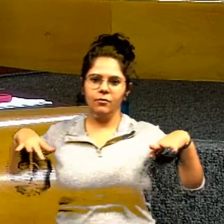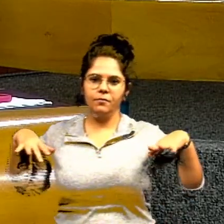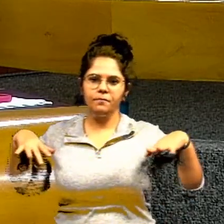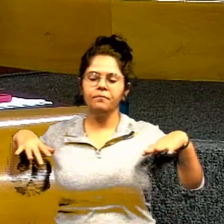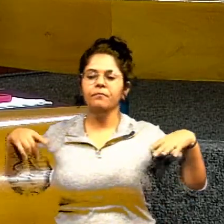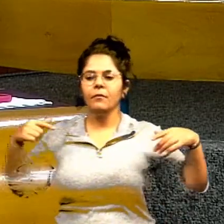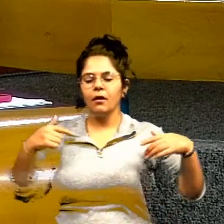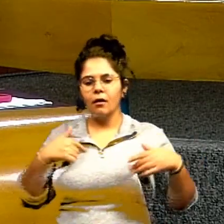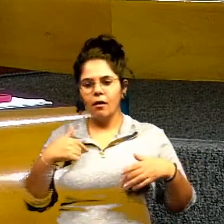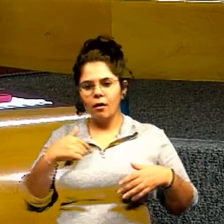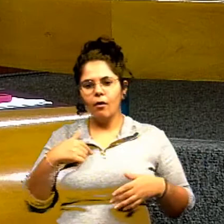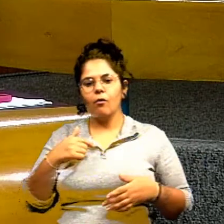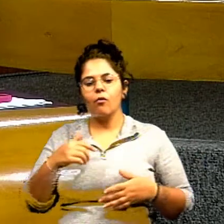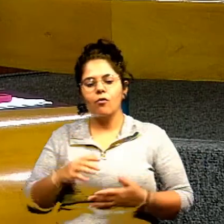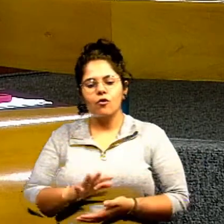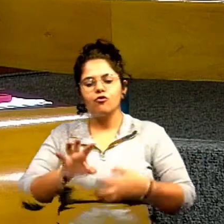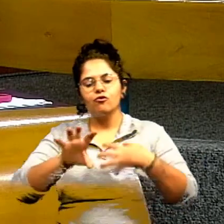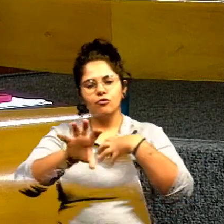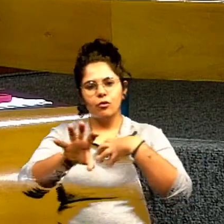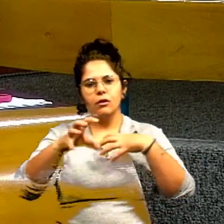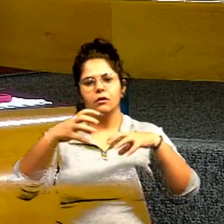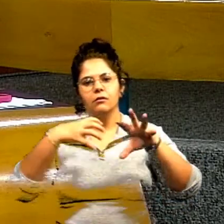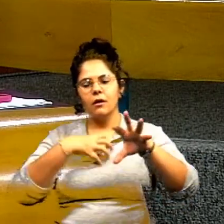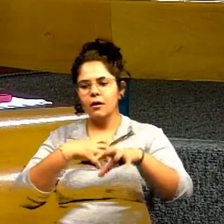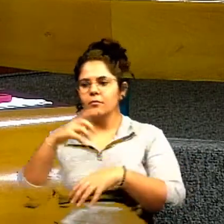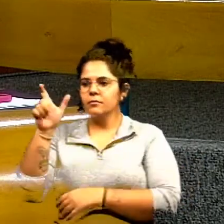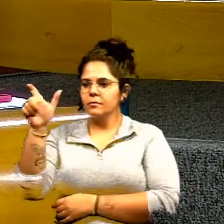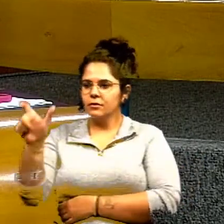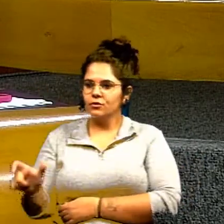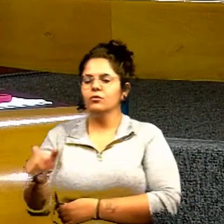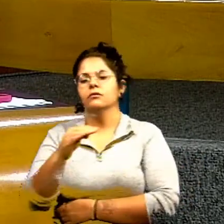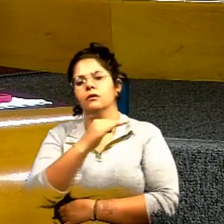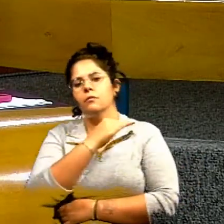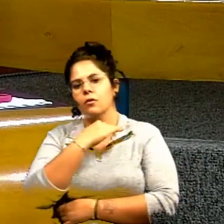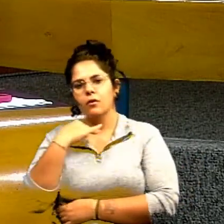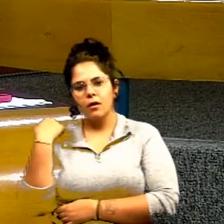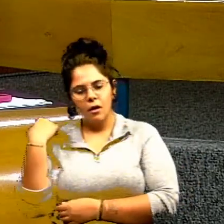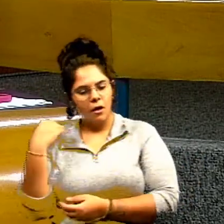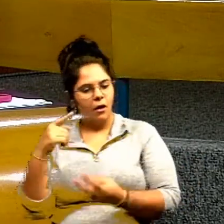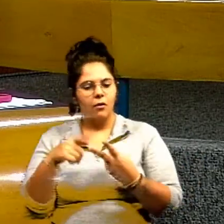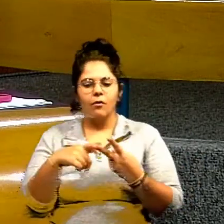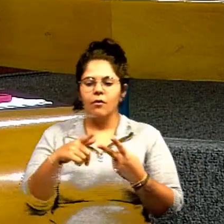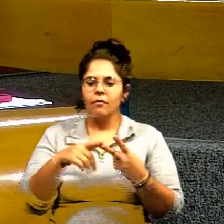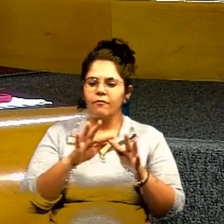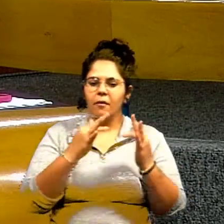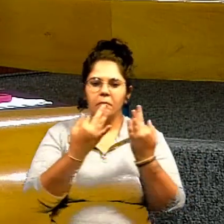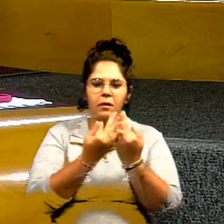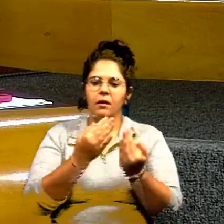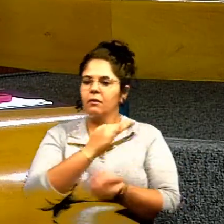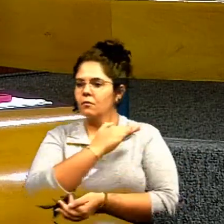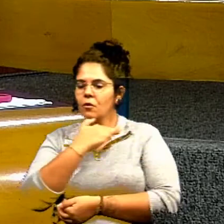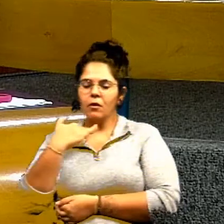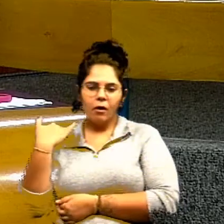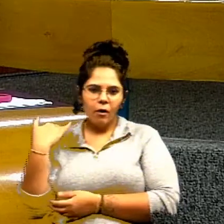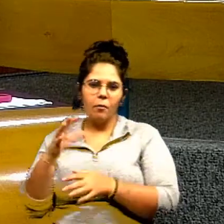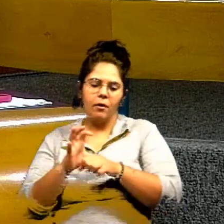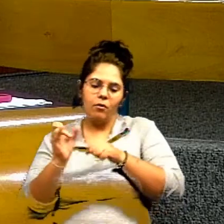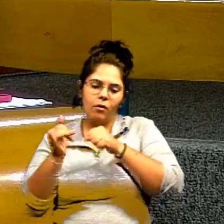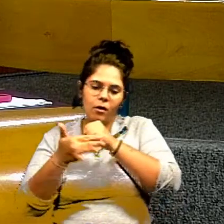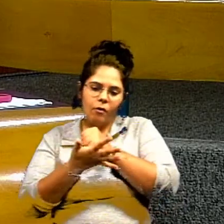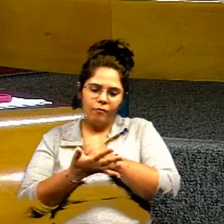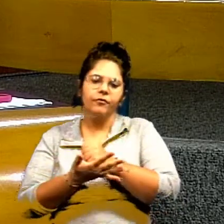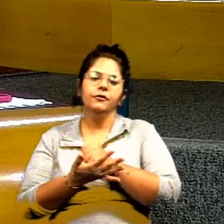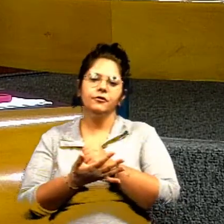solidária a todas as pessoas que perderam suas vidas que perderam familiares para o covid quero aqui de